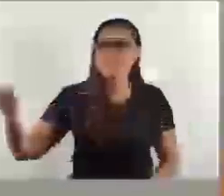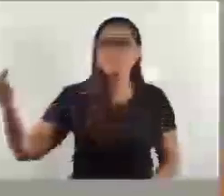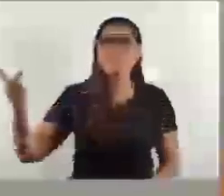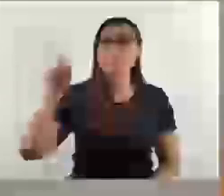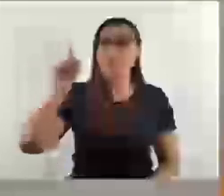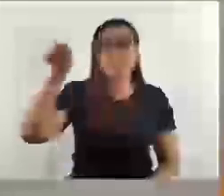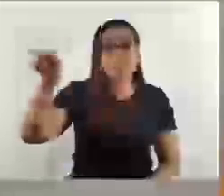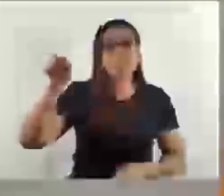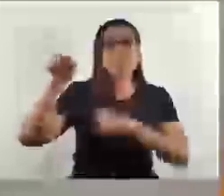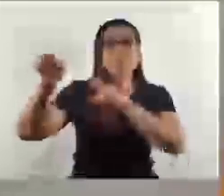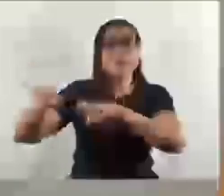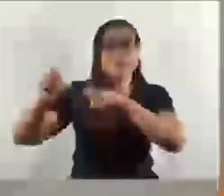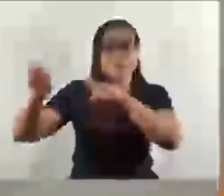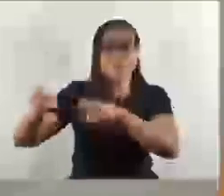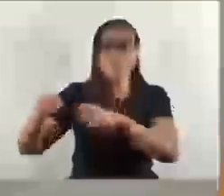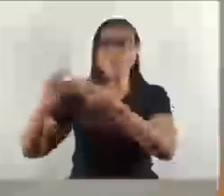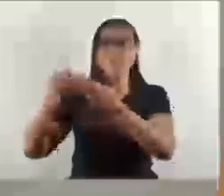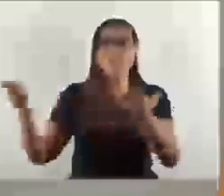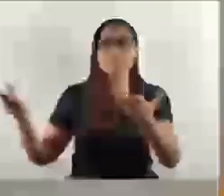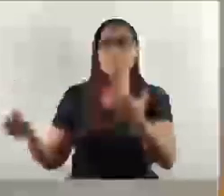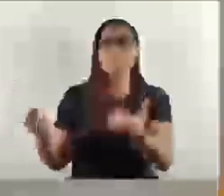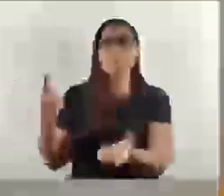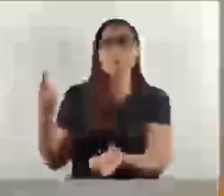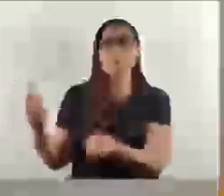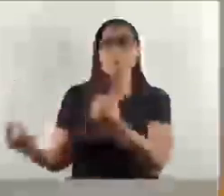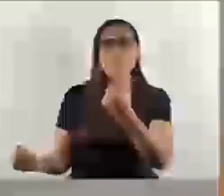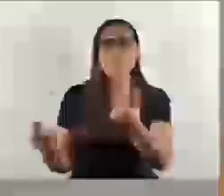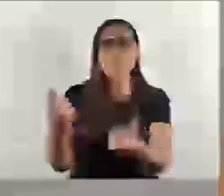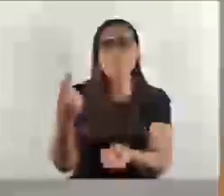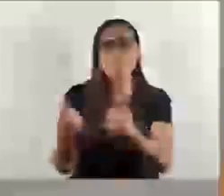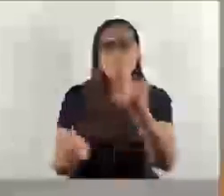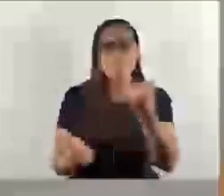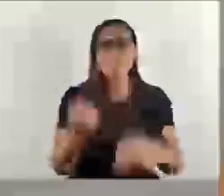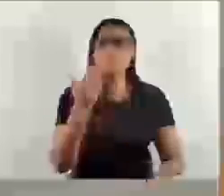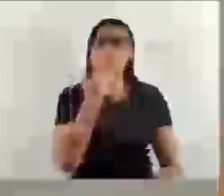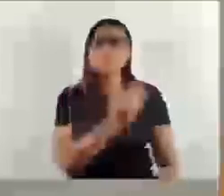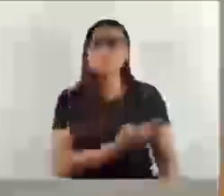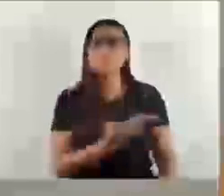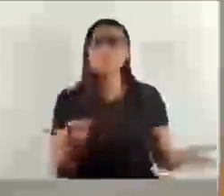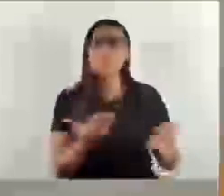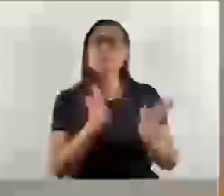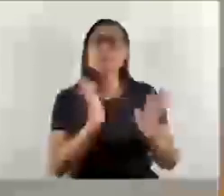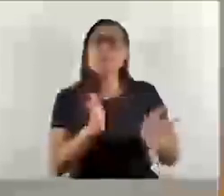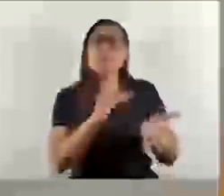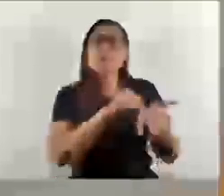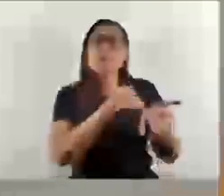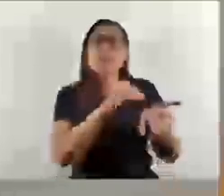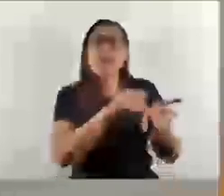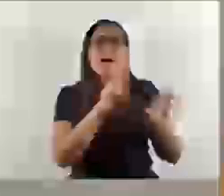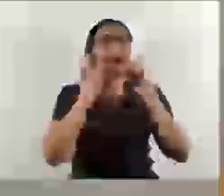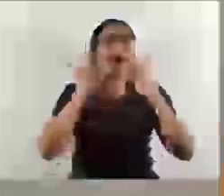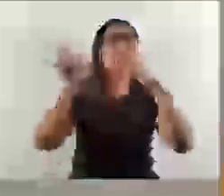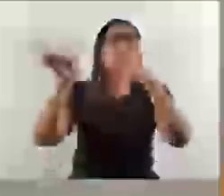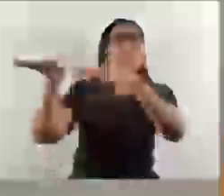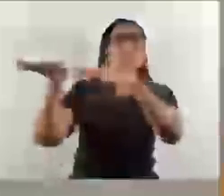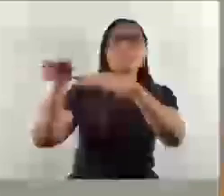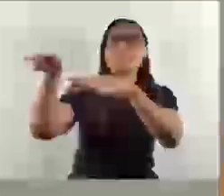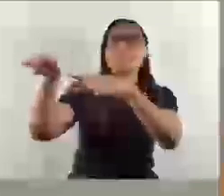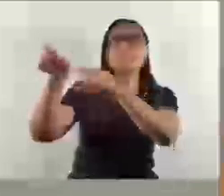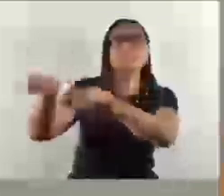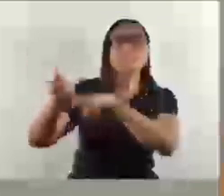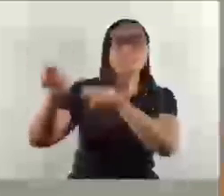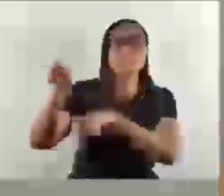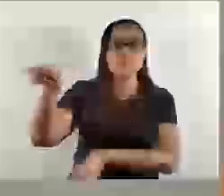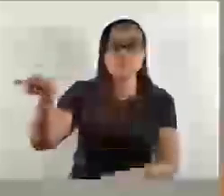buraco, fiz o requerimento hoje para que o nosso secretário dê uma atenção lá no nosso interior. vereador Sando, aquela